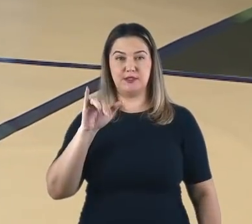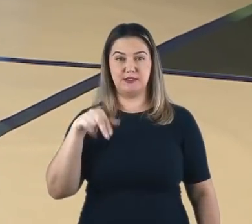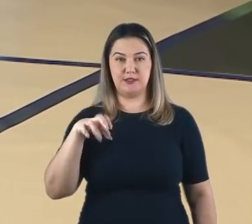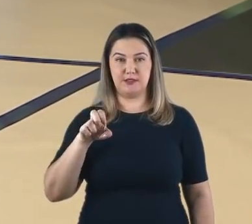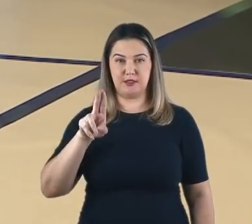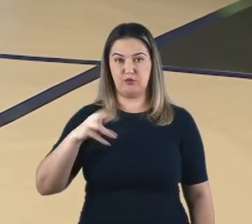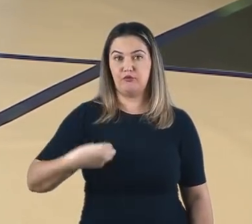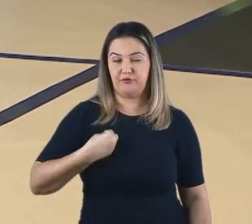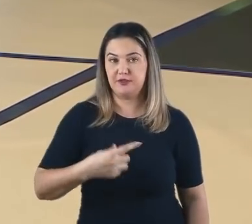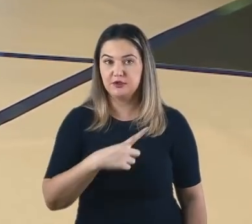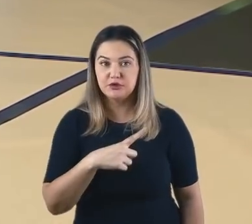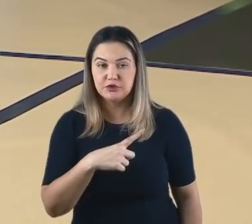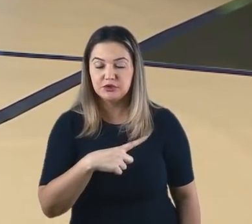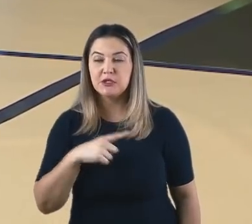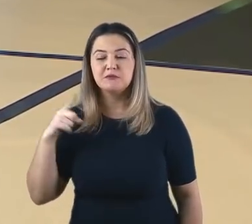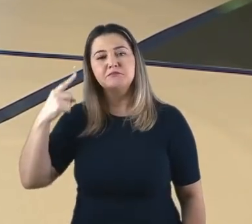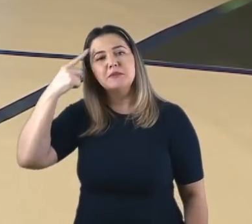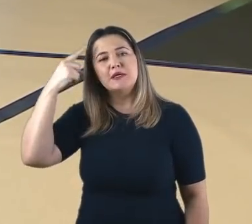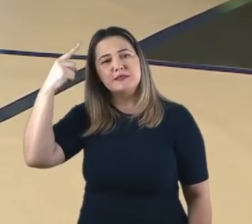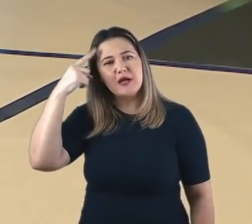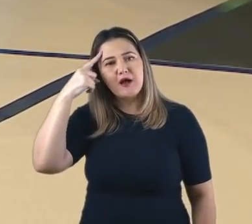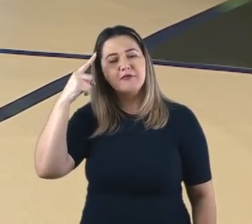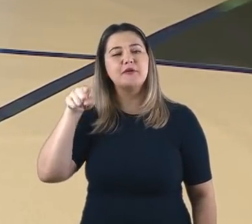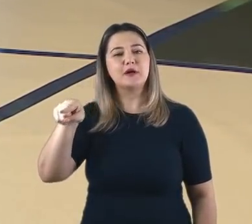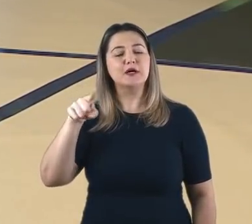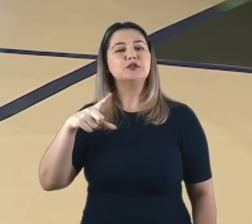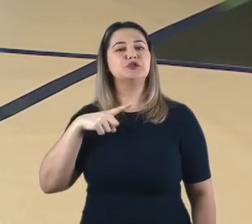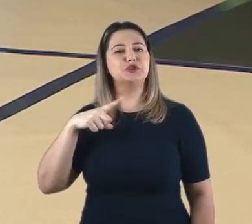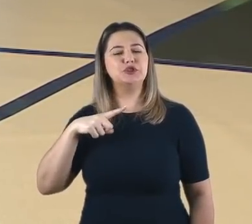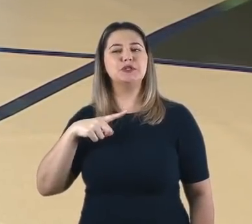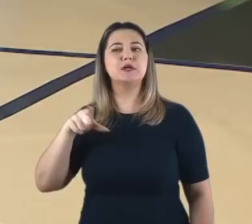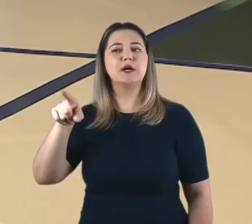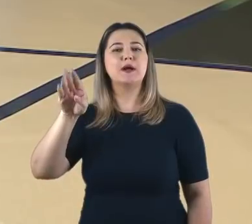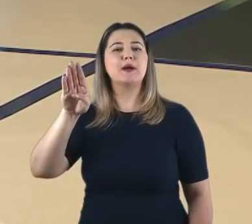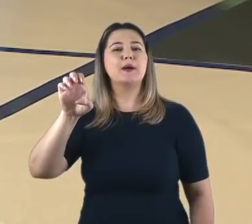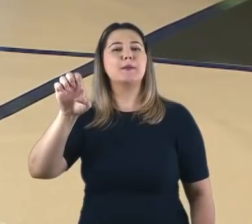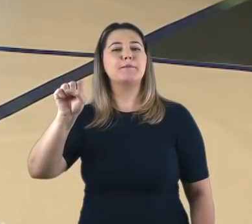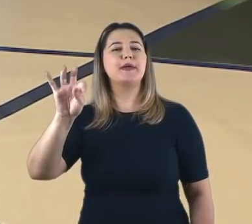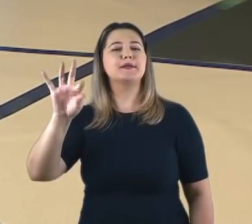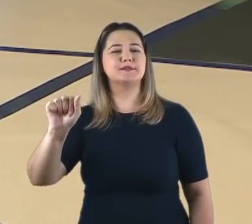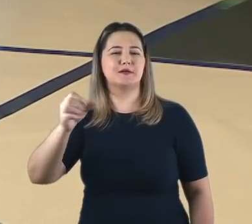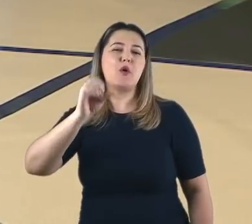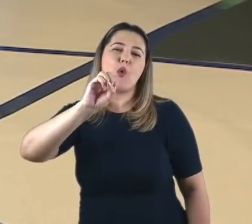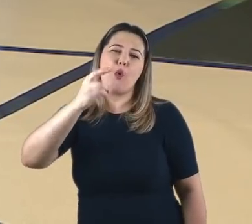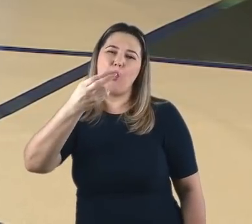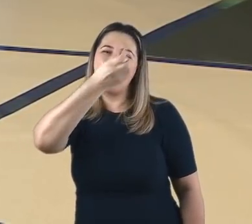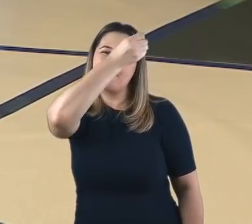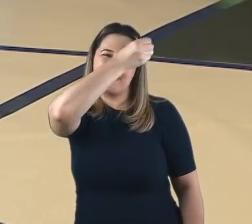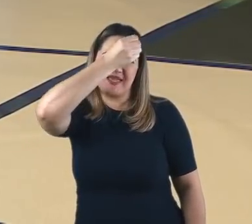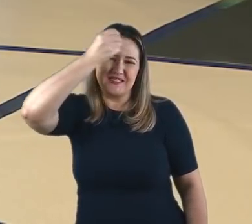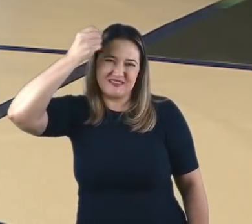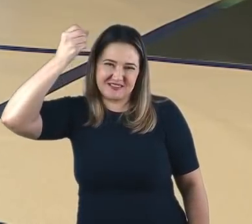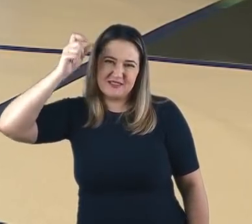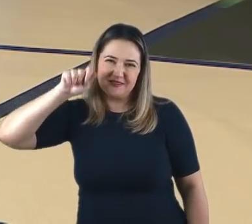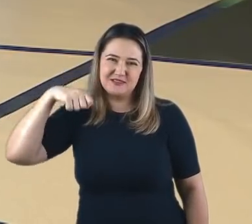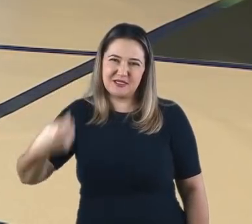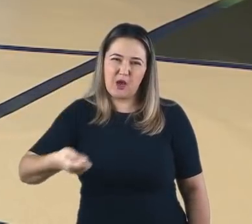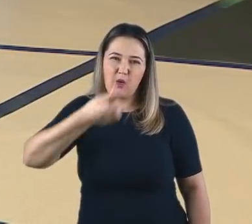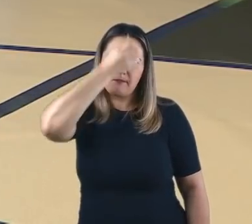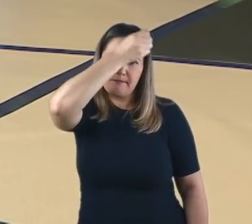imagem da besta e talvez por isso Irineu não precisou explicá-lo em demasia. Foi por isso, talvez, que ele apenas